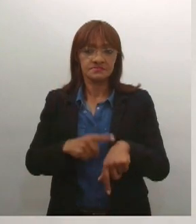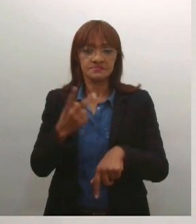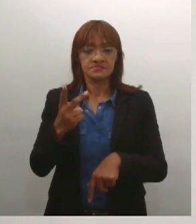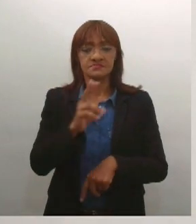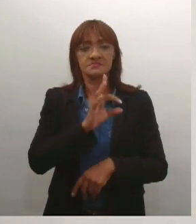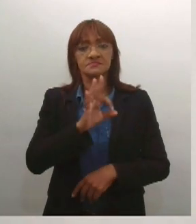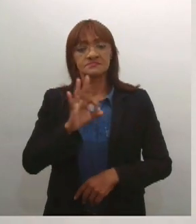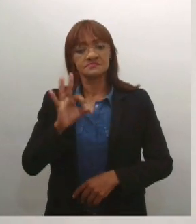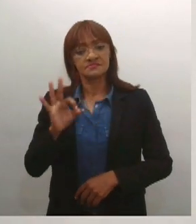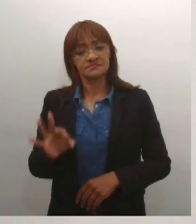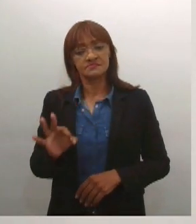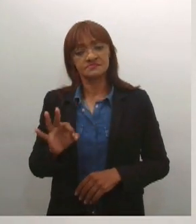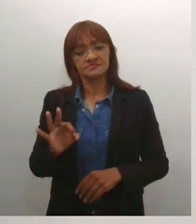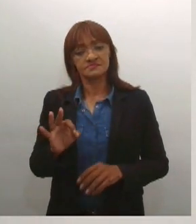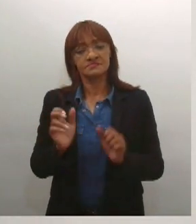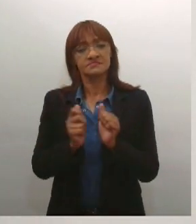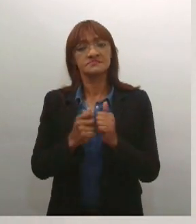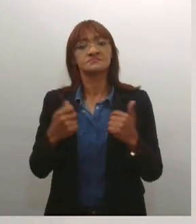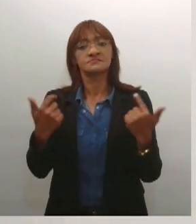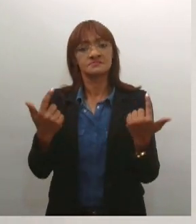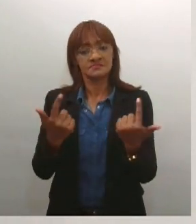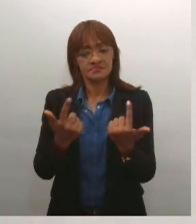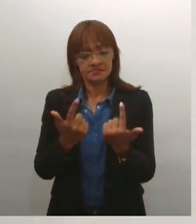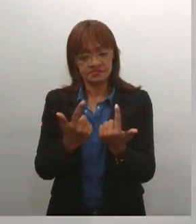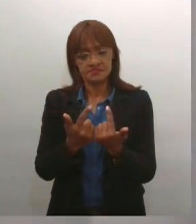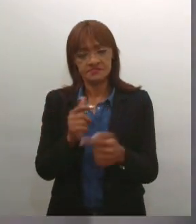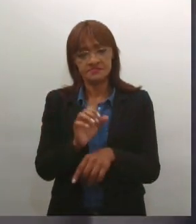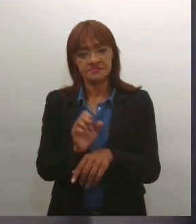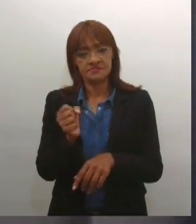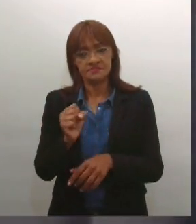na Assembleia Legislativa do Estado de Sergipe.